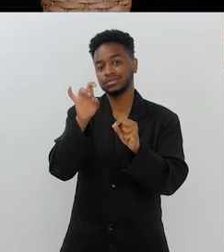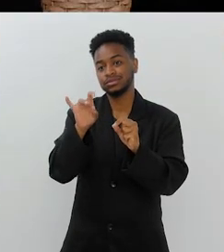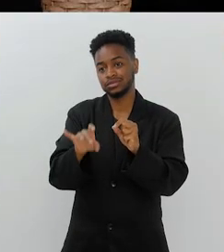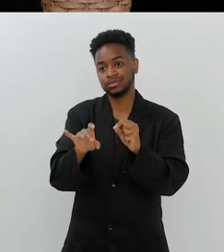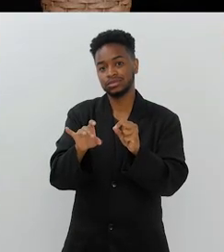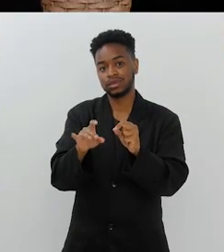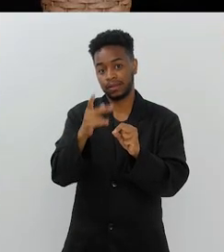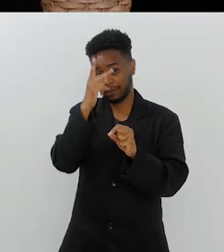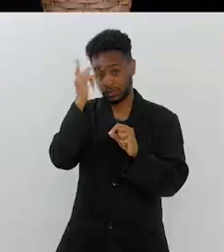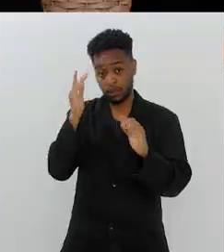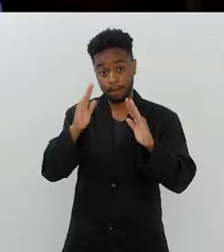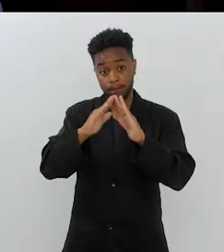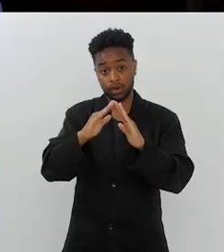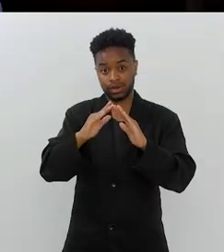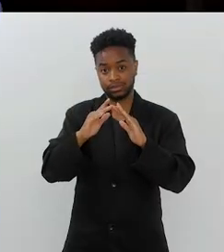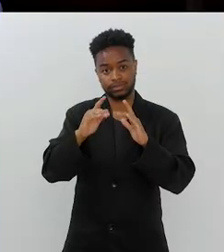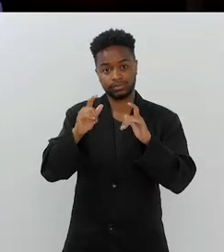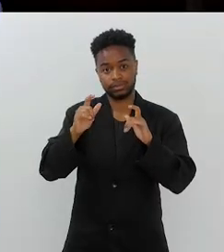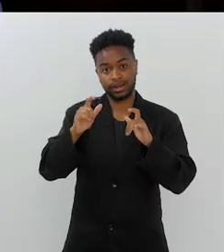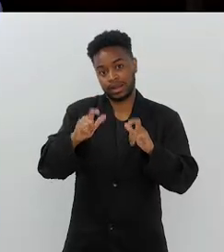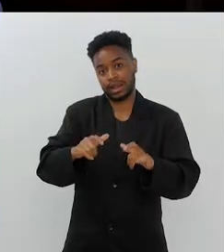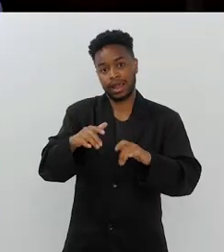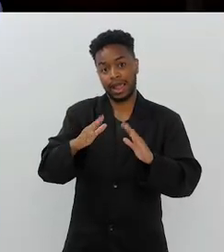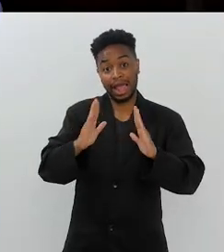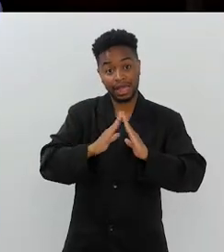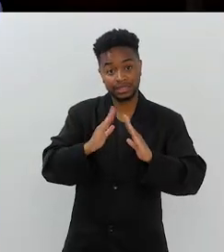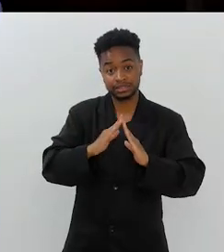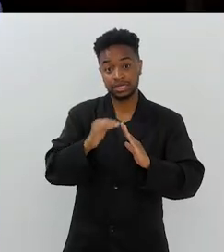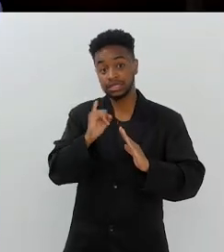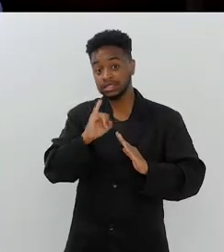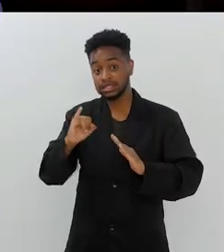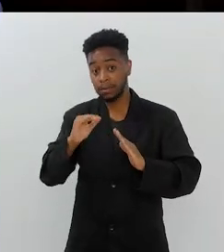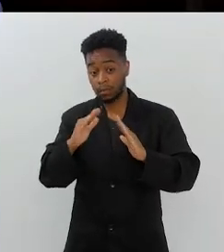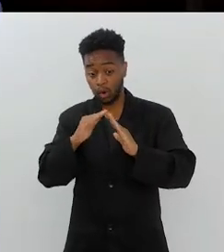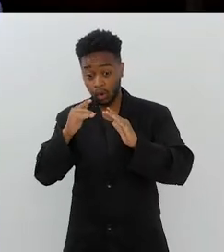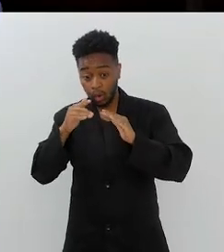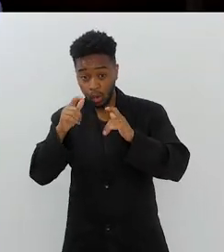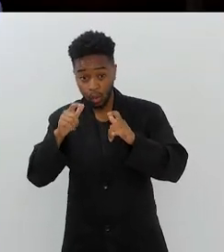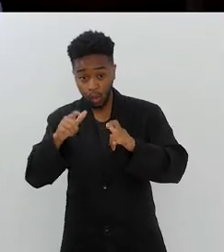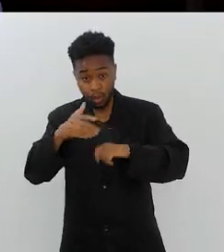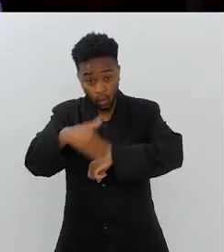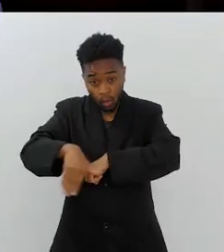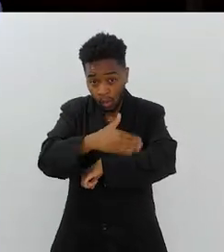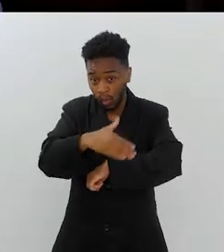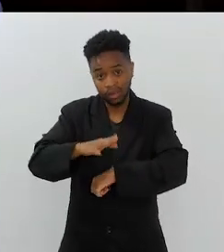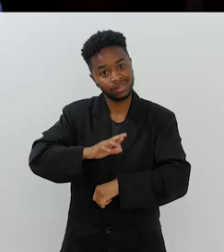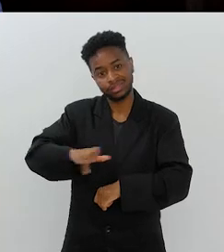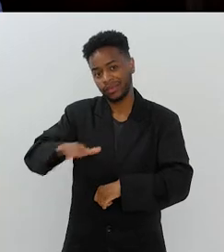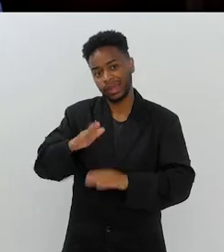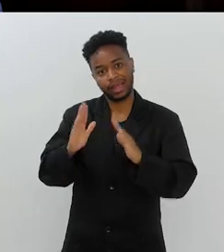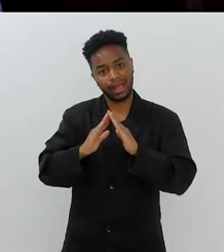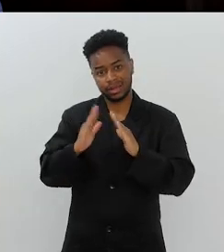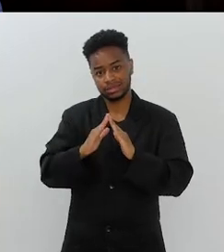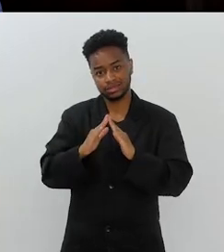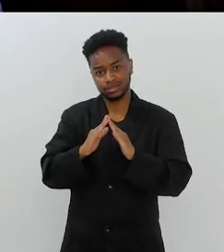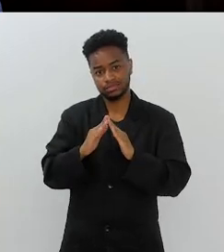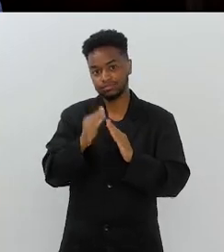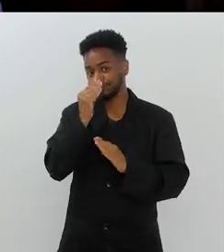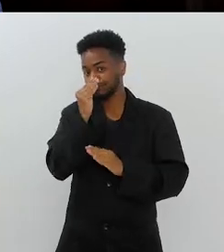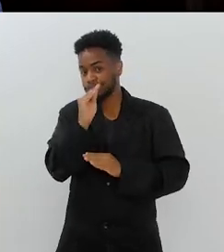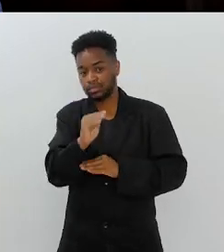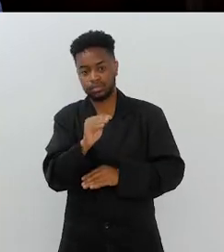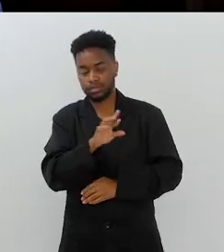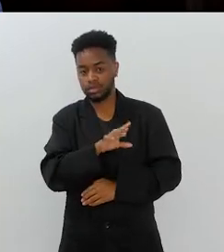IBGE, ele só conta aquilo que é moradia. Morar na rua não tem moradia, as marquises não é